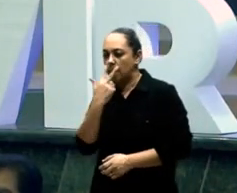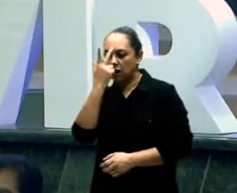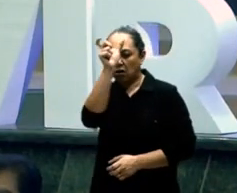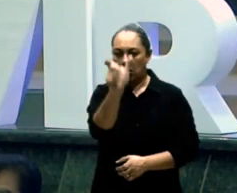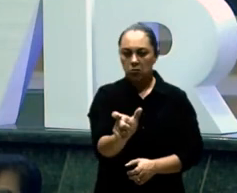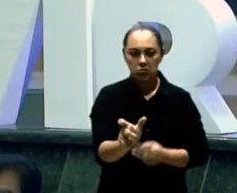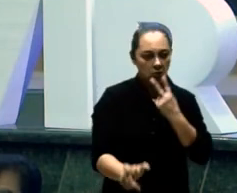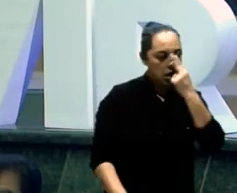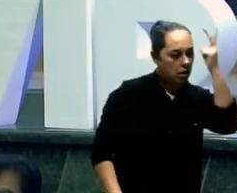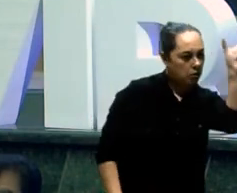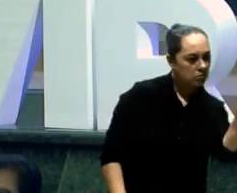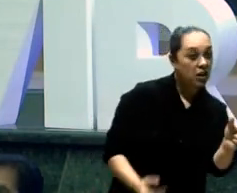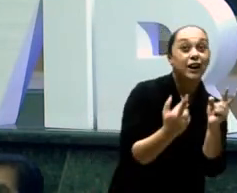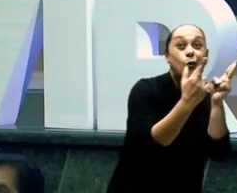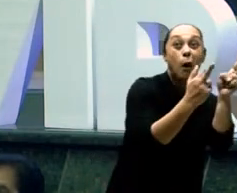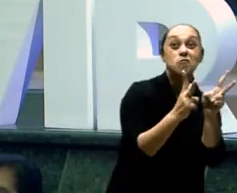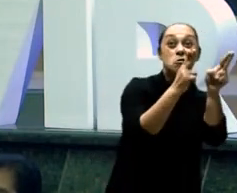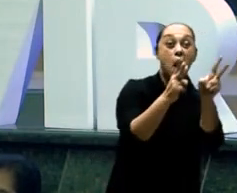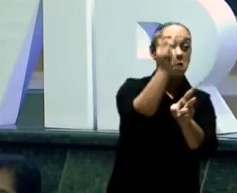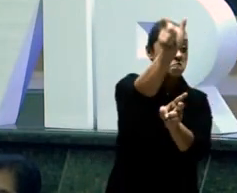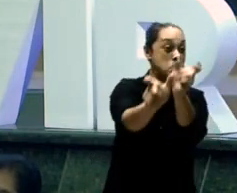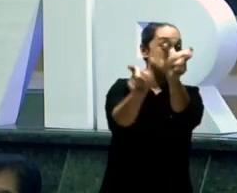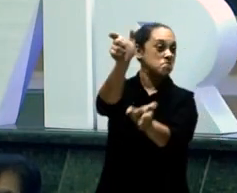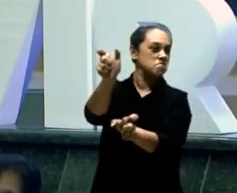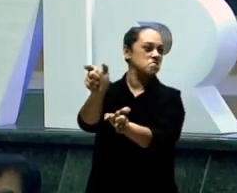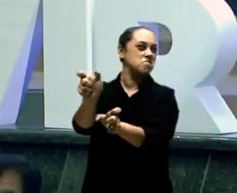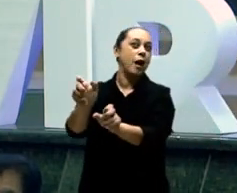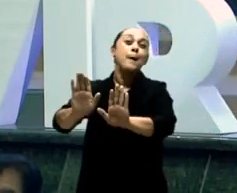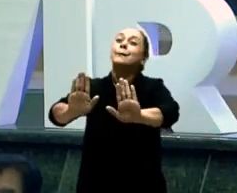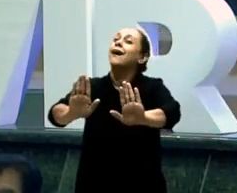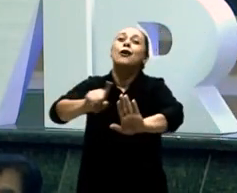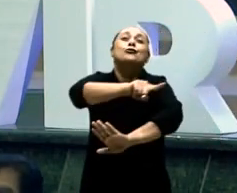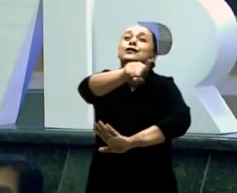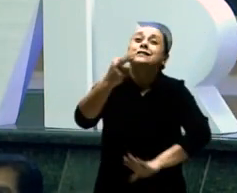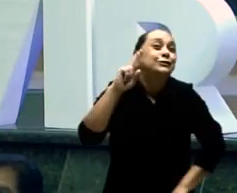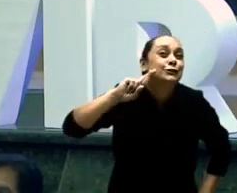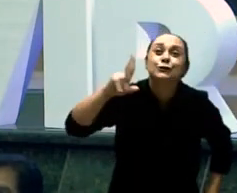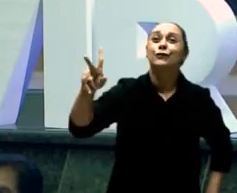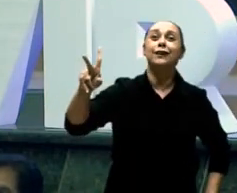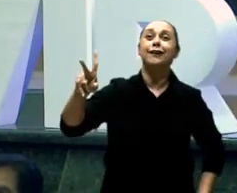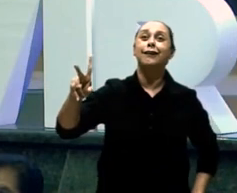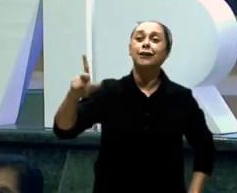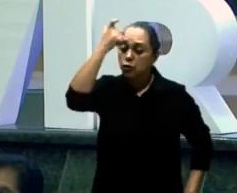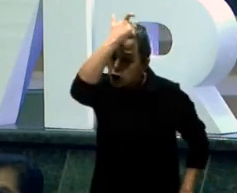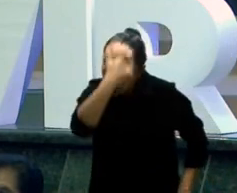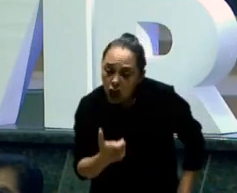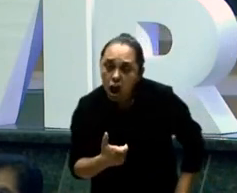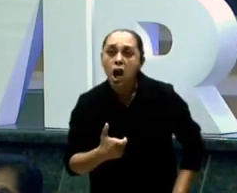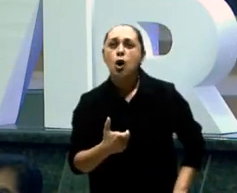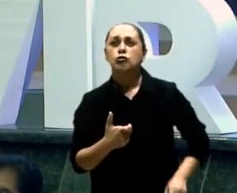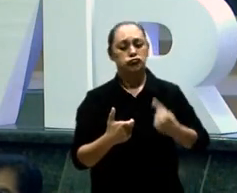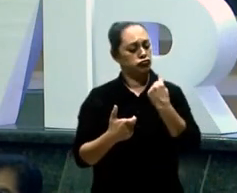jeito Jacó Deus te chamou Nesse perfil Se Deus quisesse Do outro jeito Deus tinha chamado Outro E não